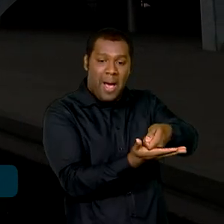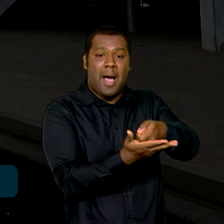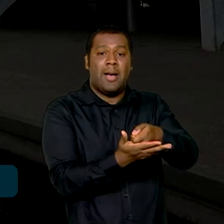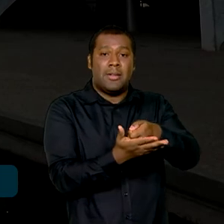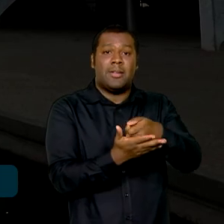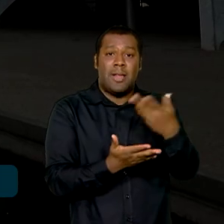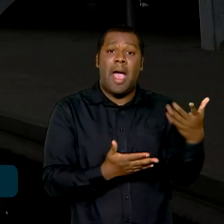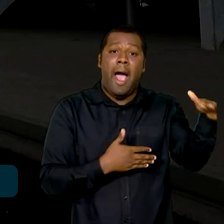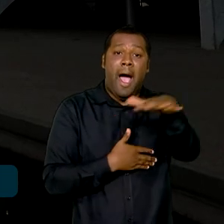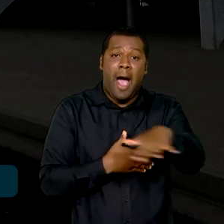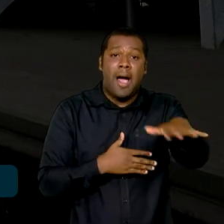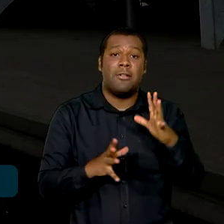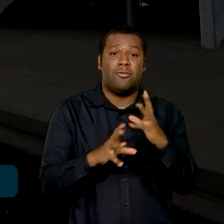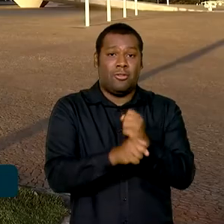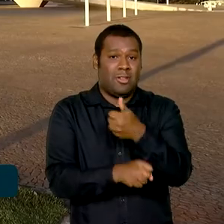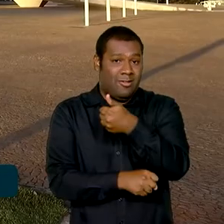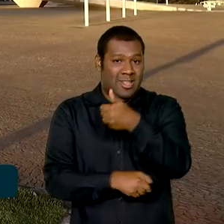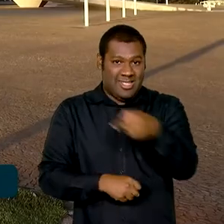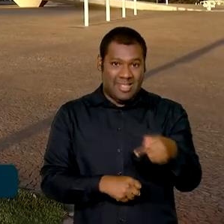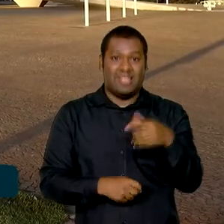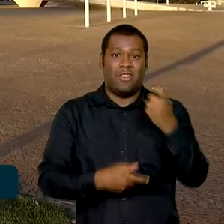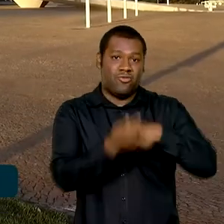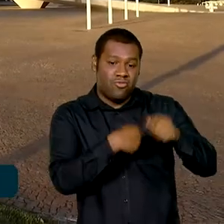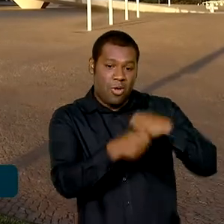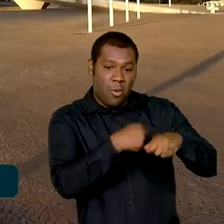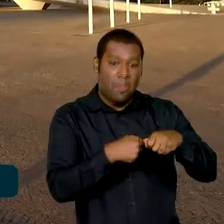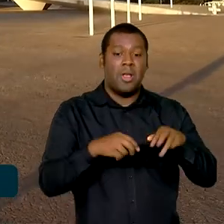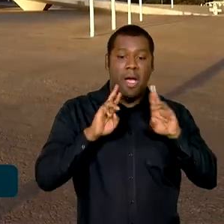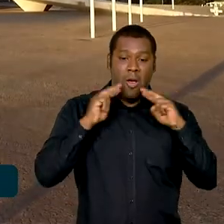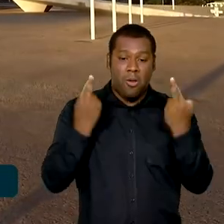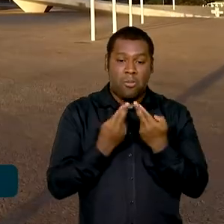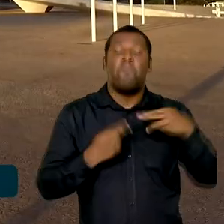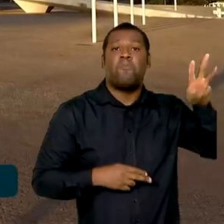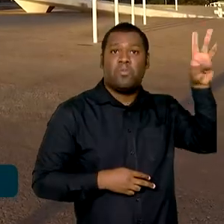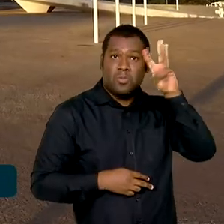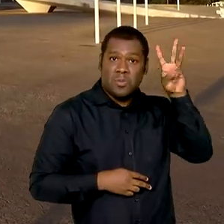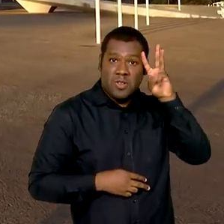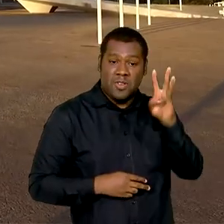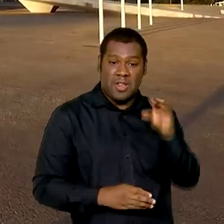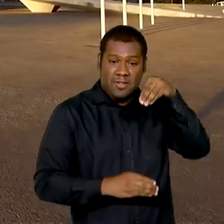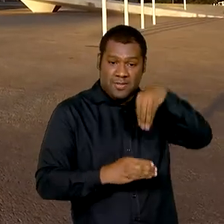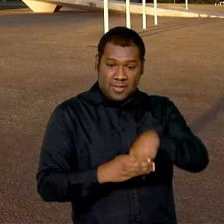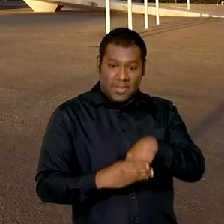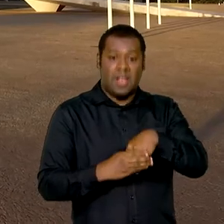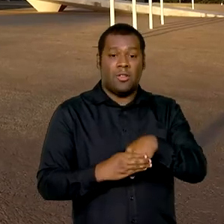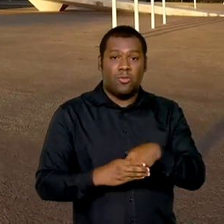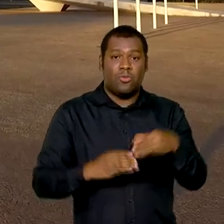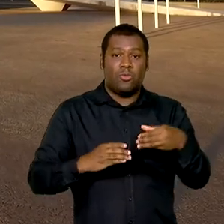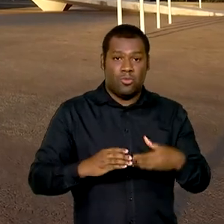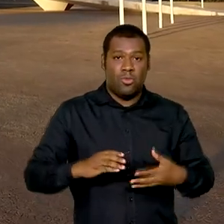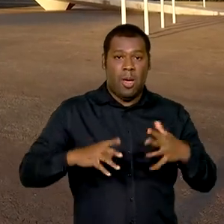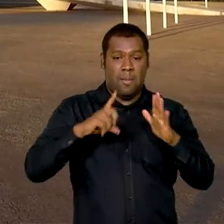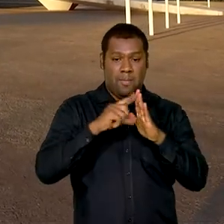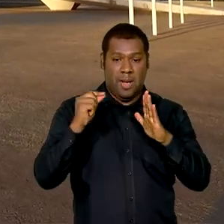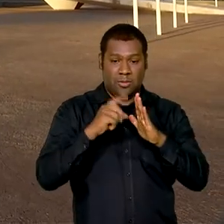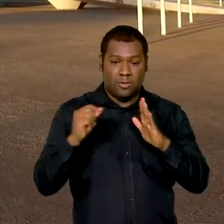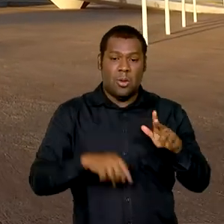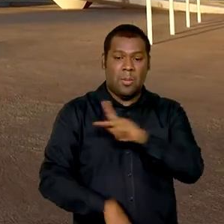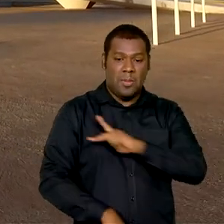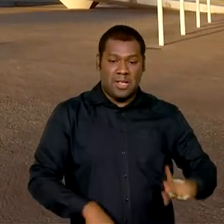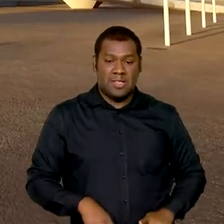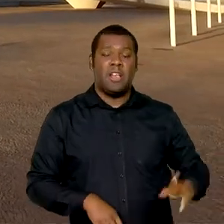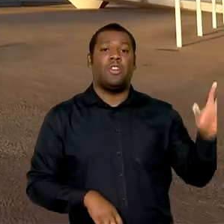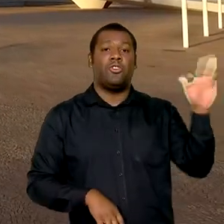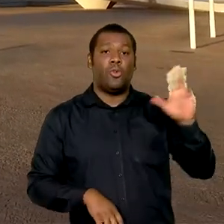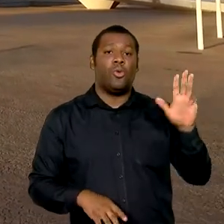17 setores da economia. Após reunião nesta terça-feira no Palácio do Planalto, com o presidente Lula, ministros